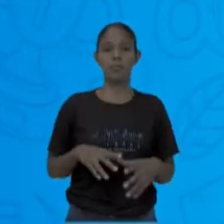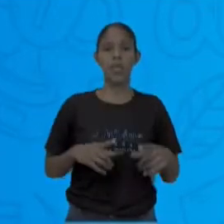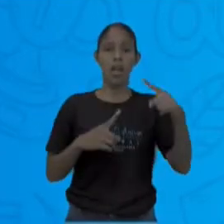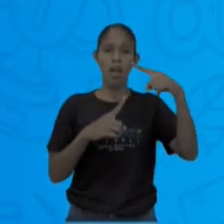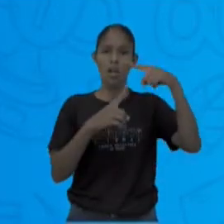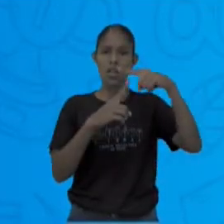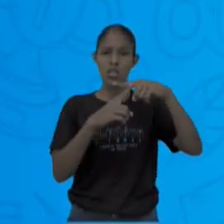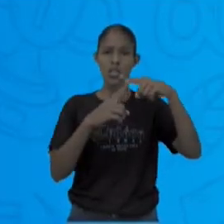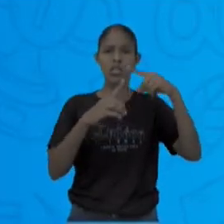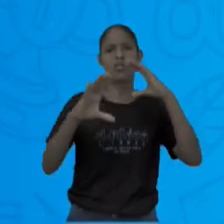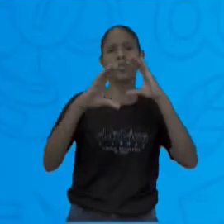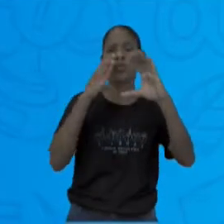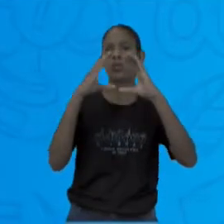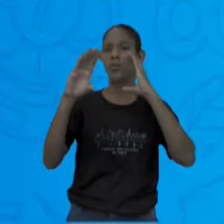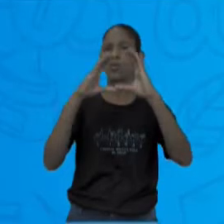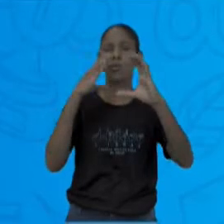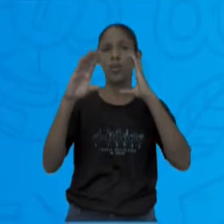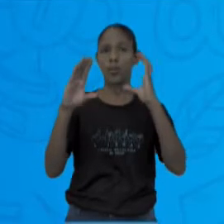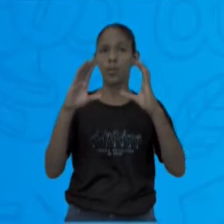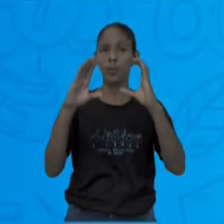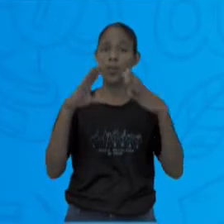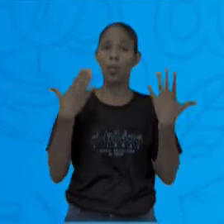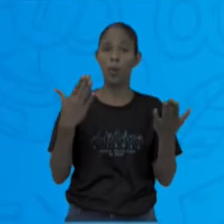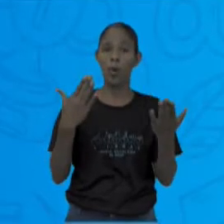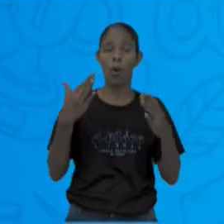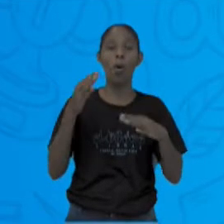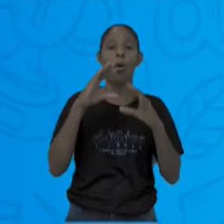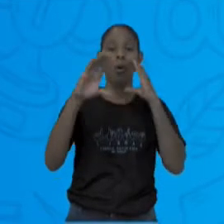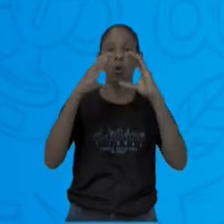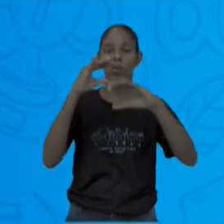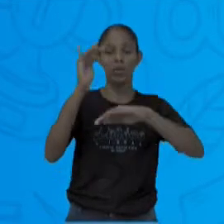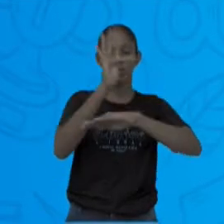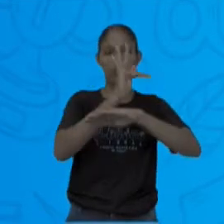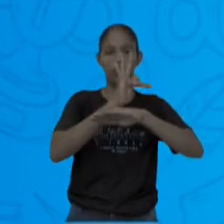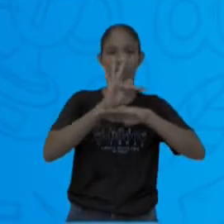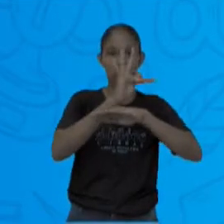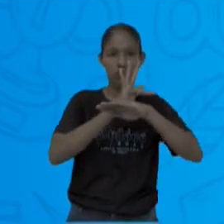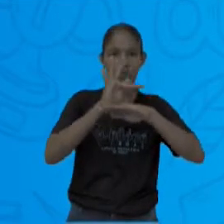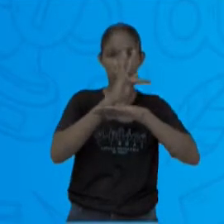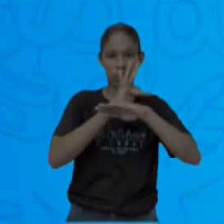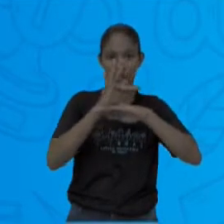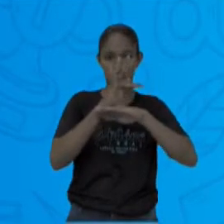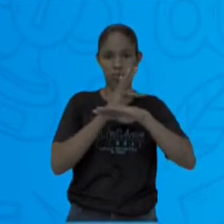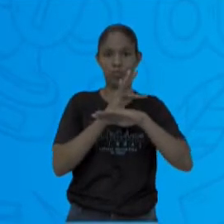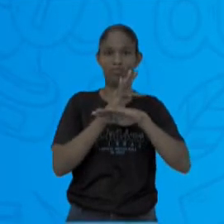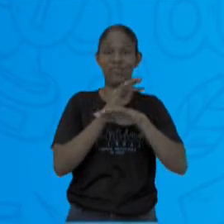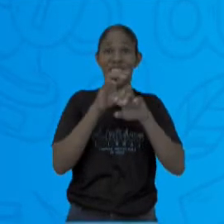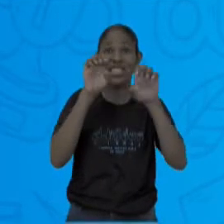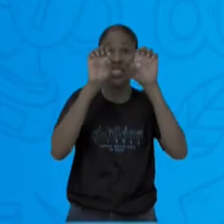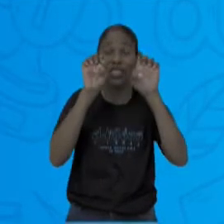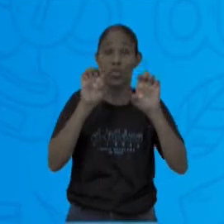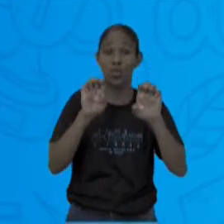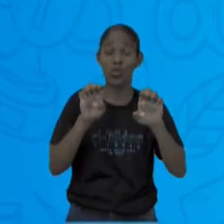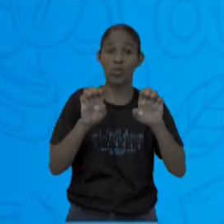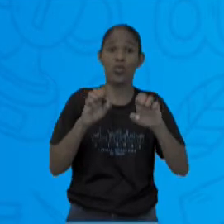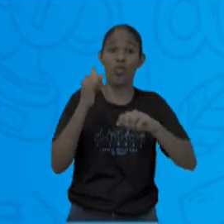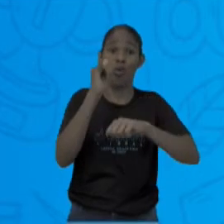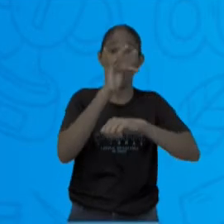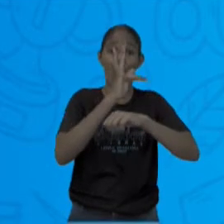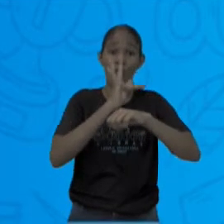Estilos de comunicação. Comunicação formal exige um formato protocolo, normalmente